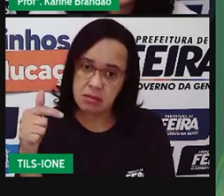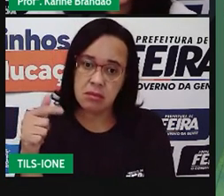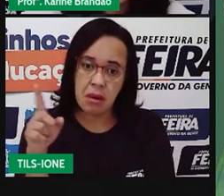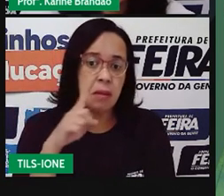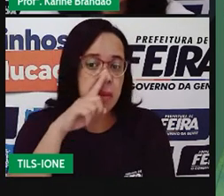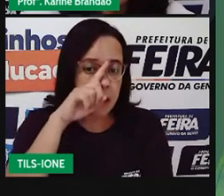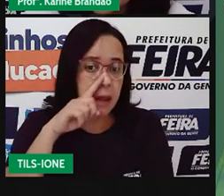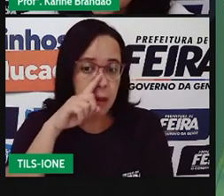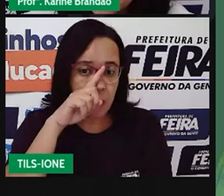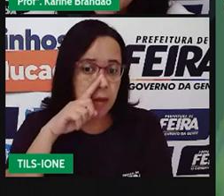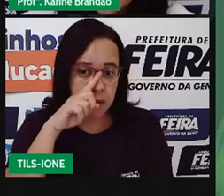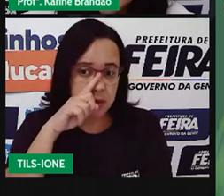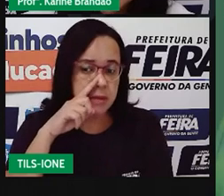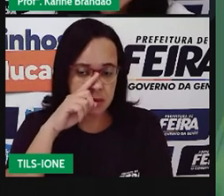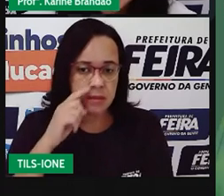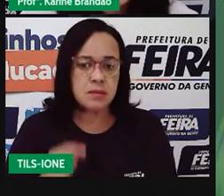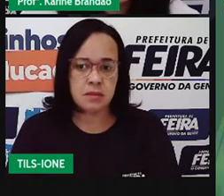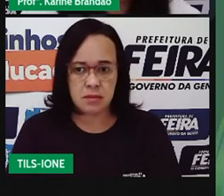amensalismo.